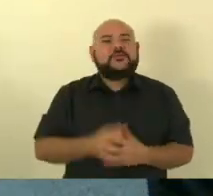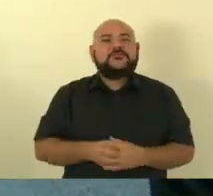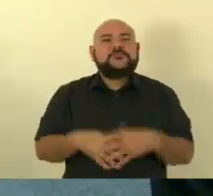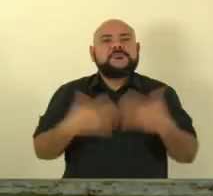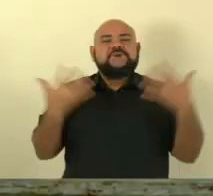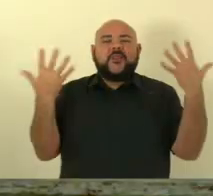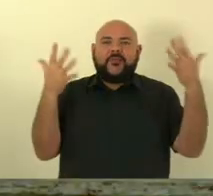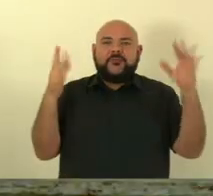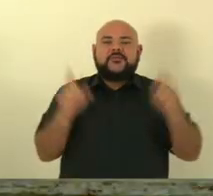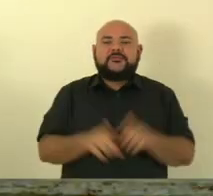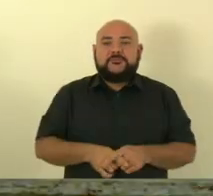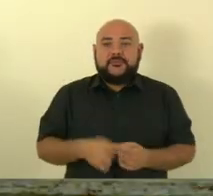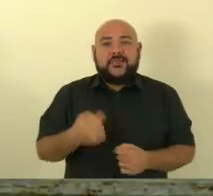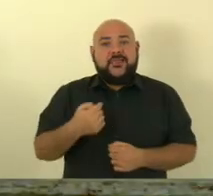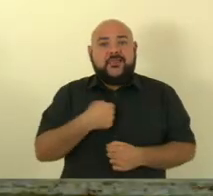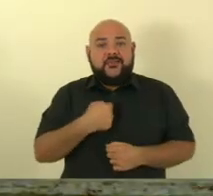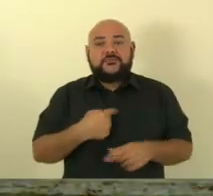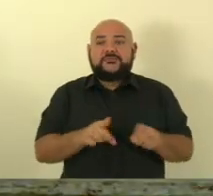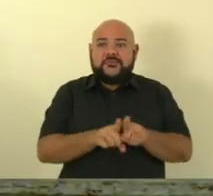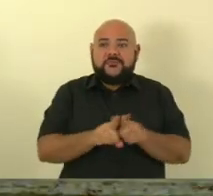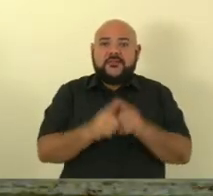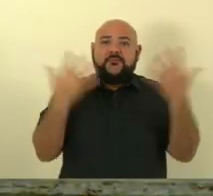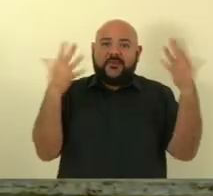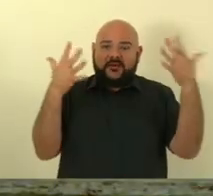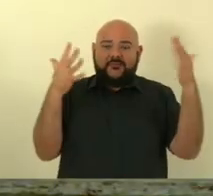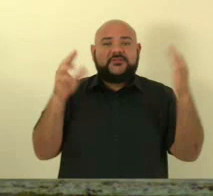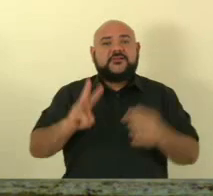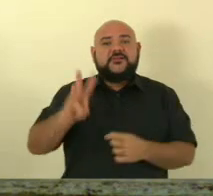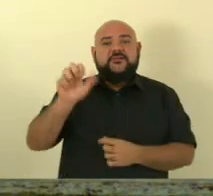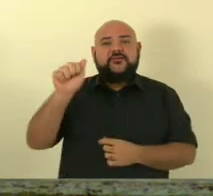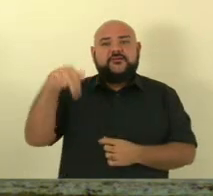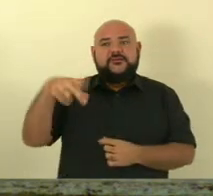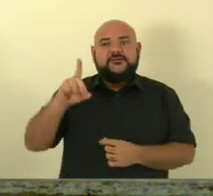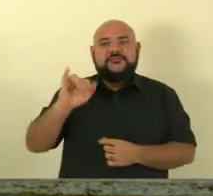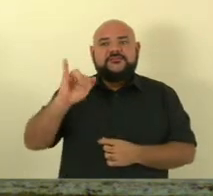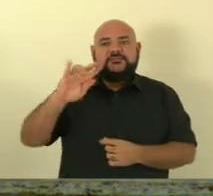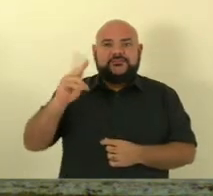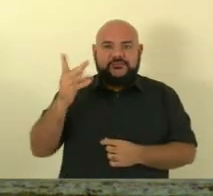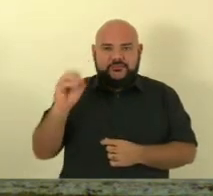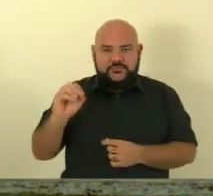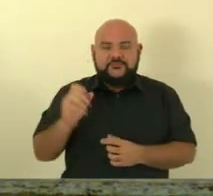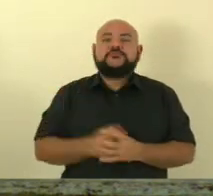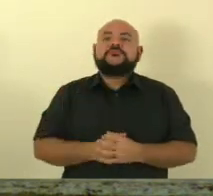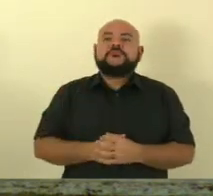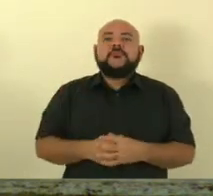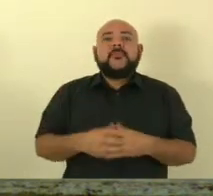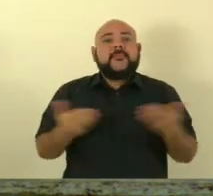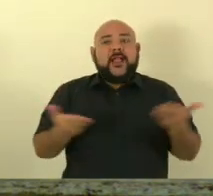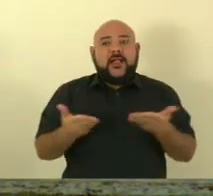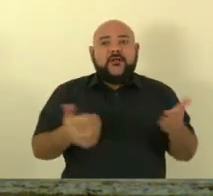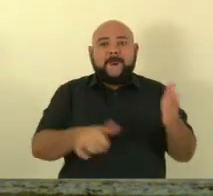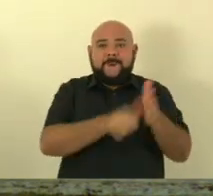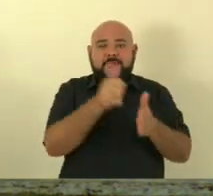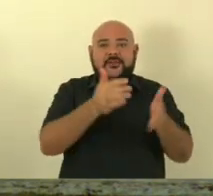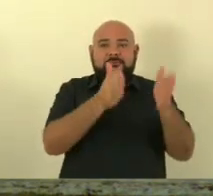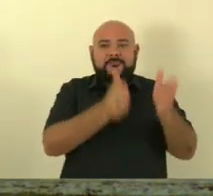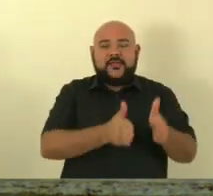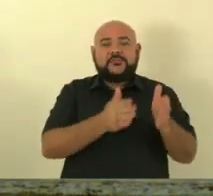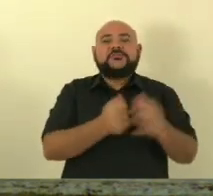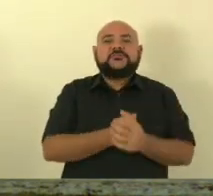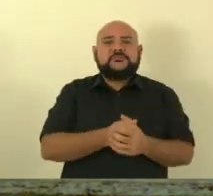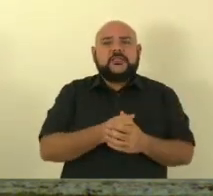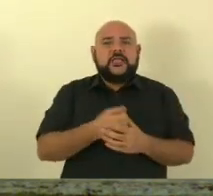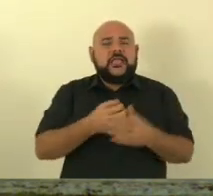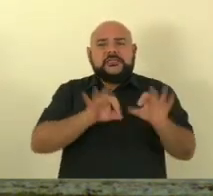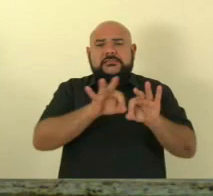Thiago. Eu também quero parabenizar o deputado Vandinho Leite pelo brilhante projeto. Passaremos agora à primeira fase do expediente para simples despacho.